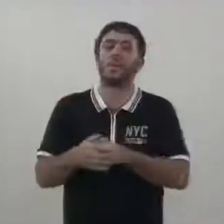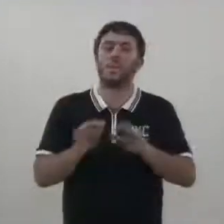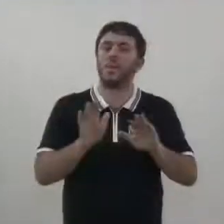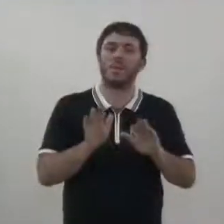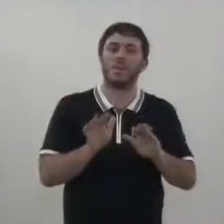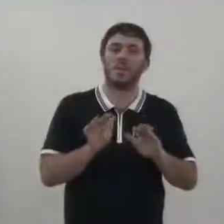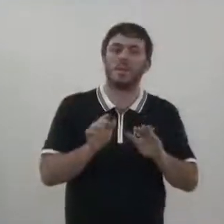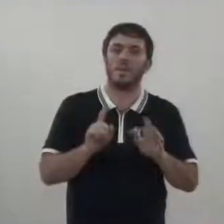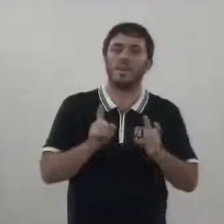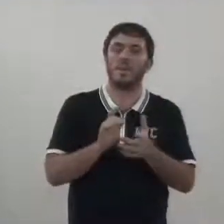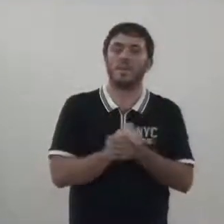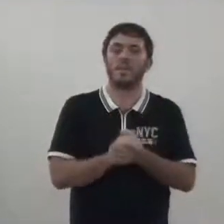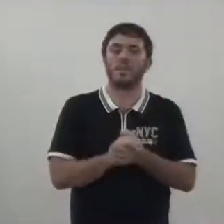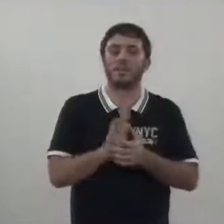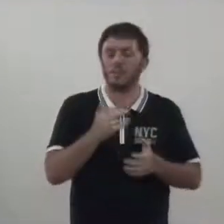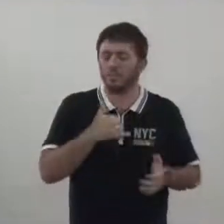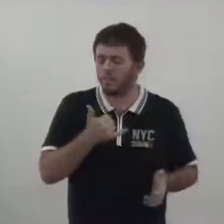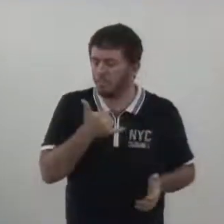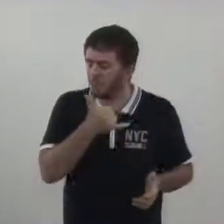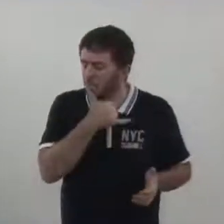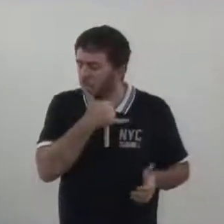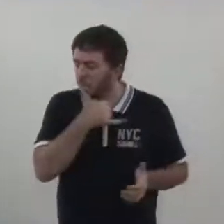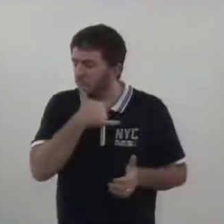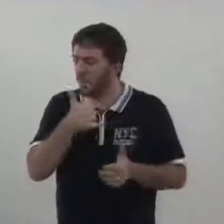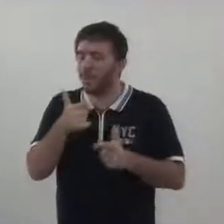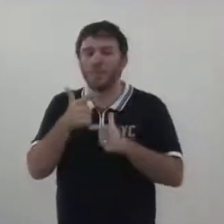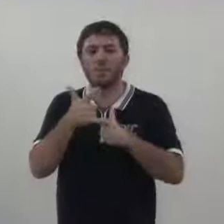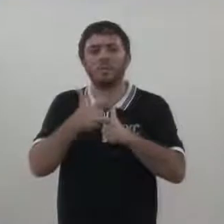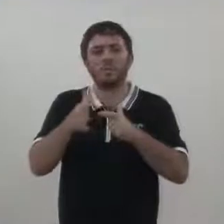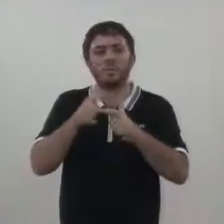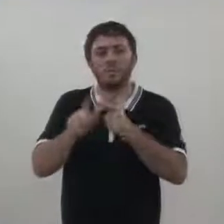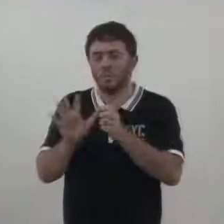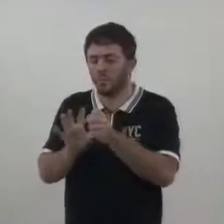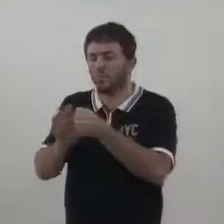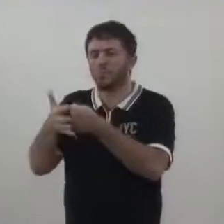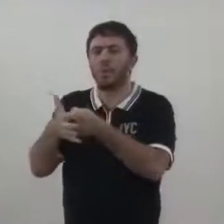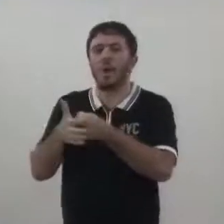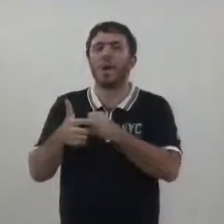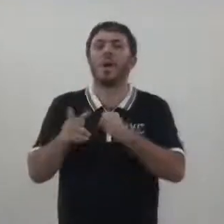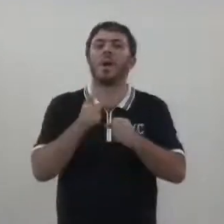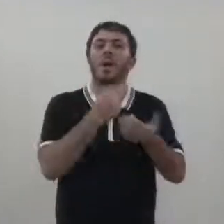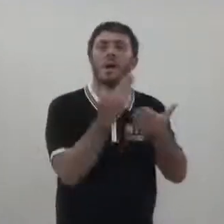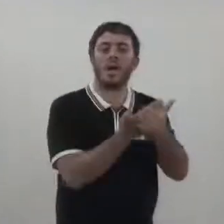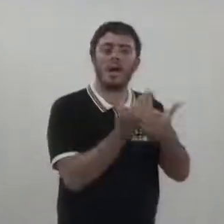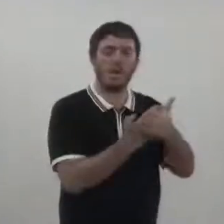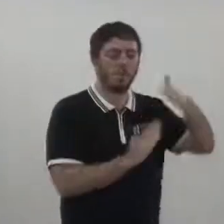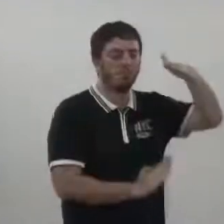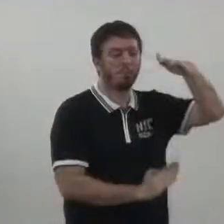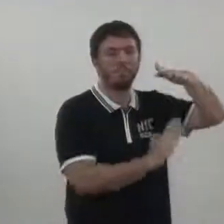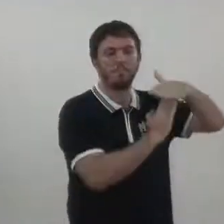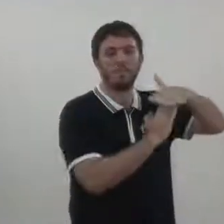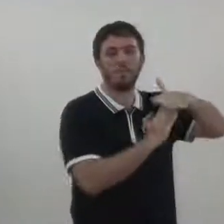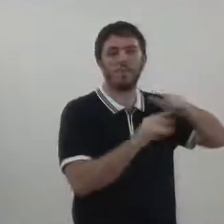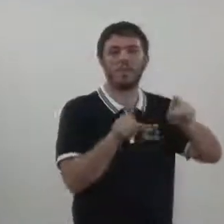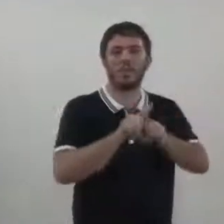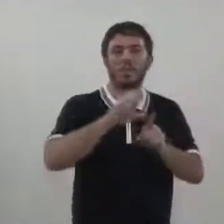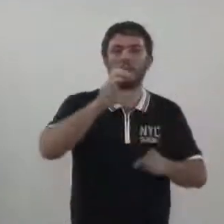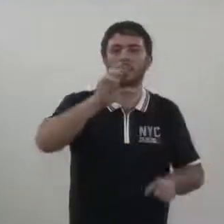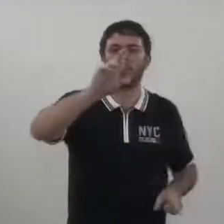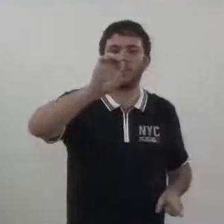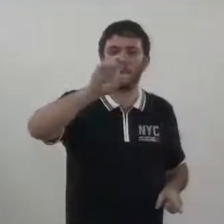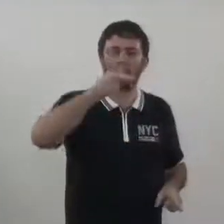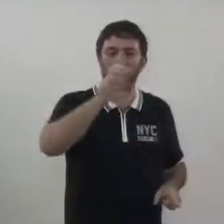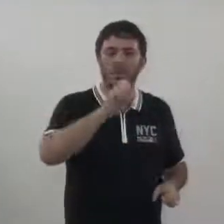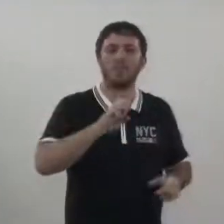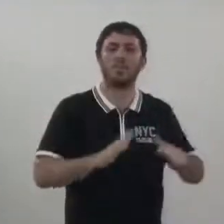Infelizmente, com o advindo da epidemia, cessaram-se as aulas e automaticamente as creches. Então, eu